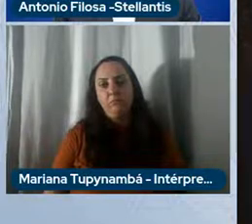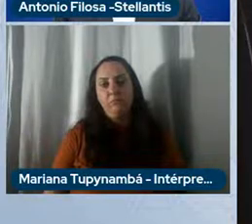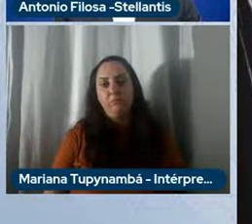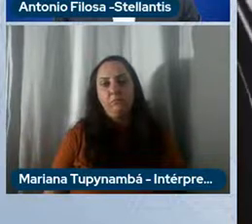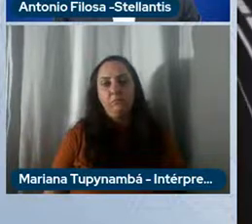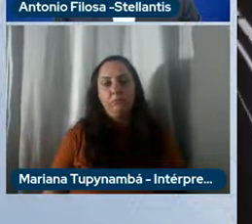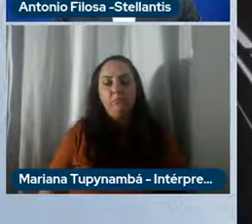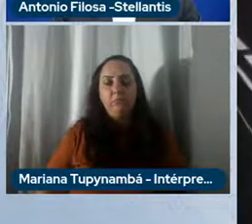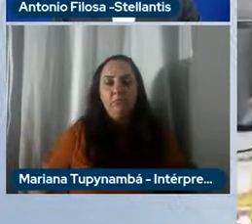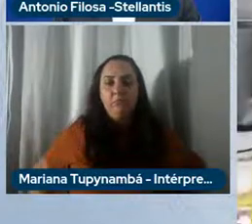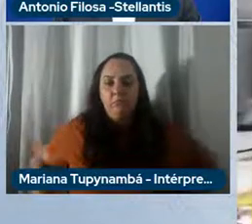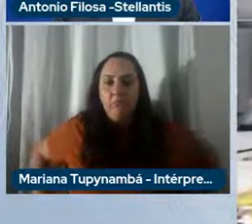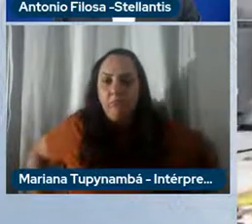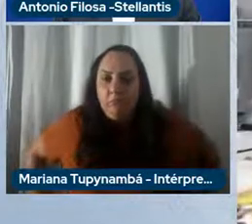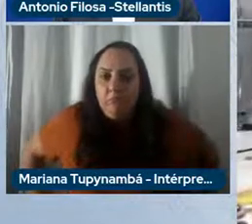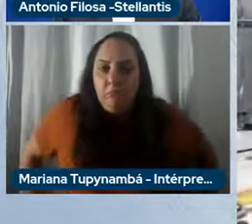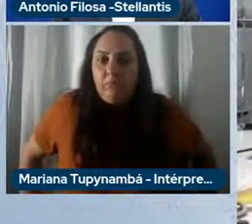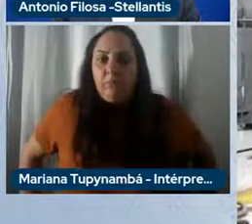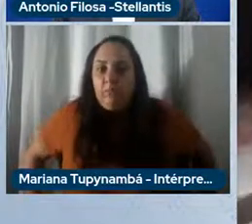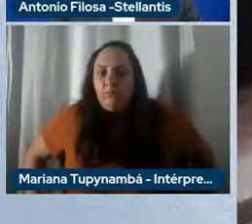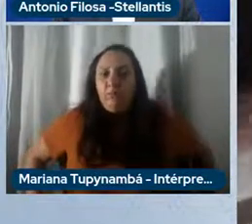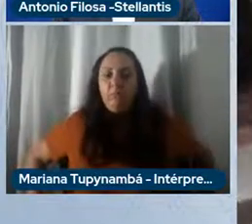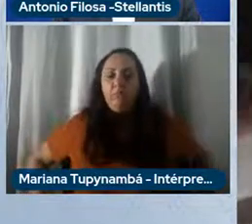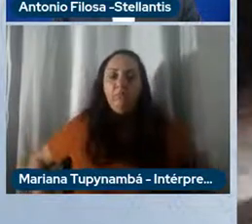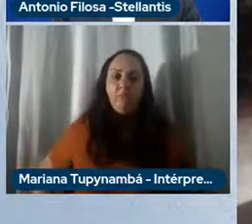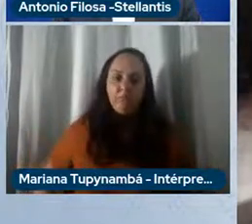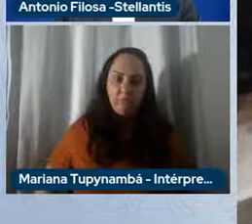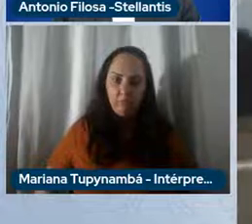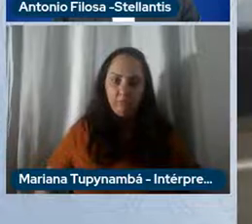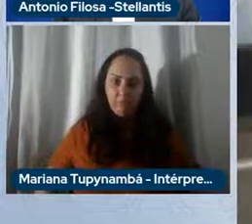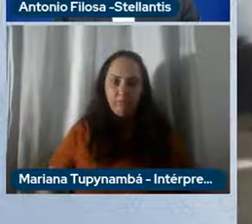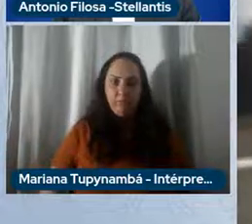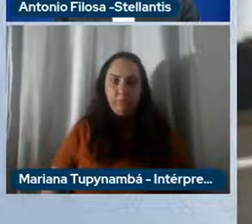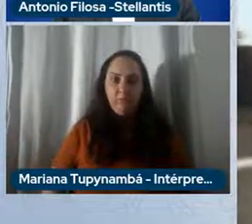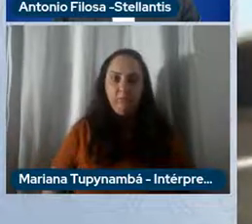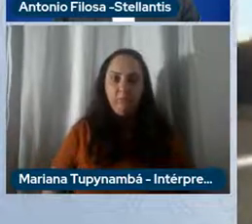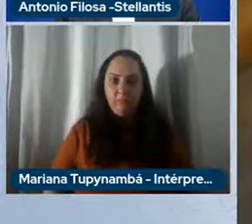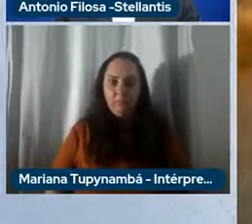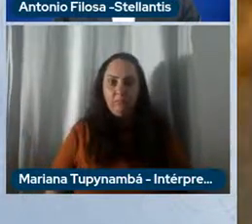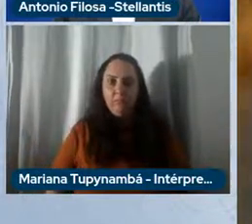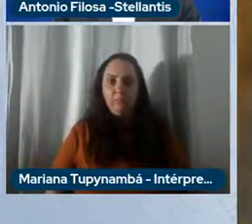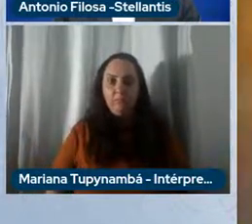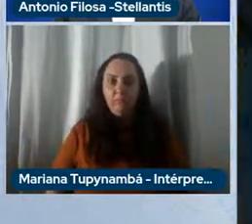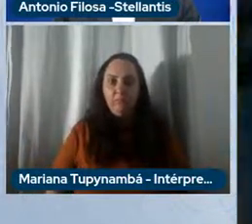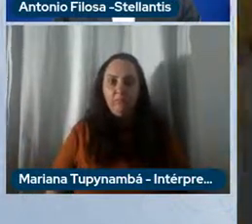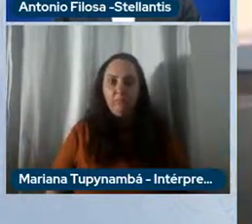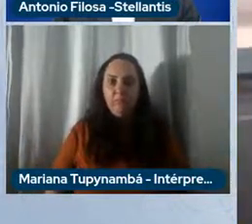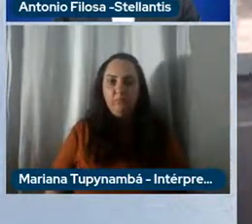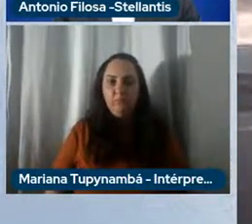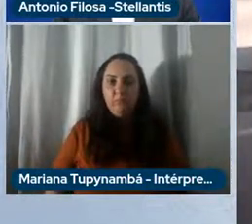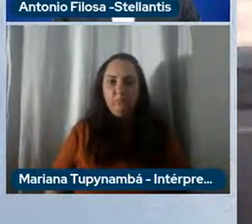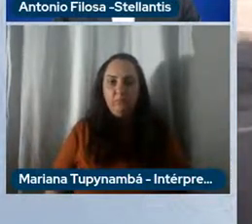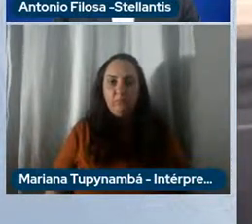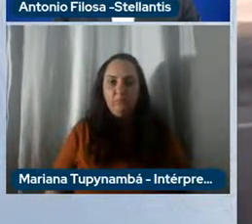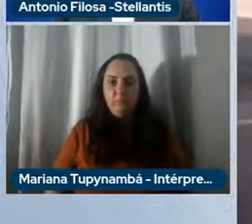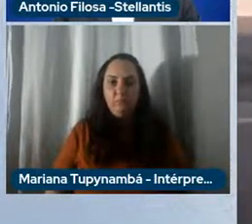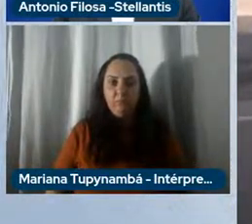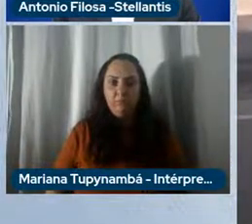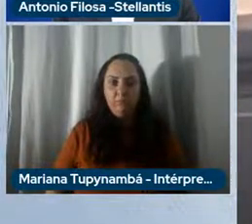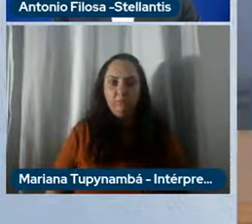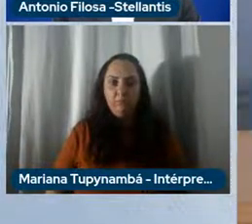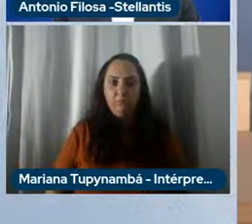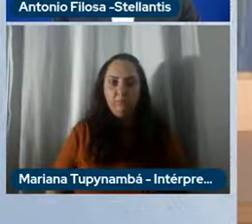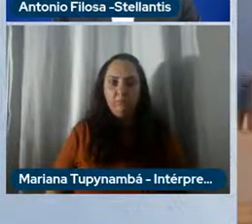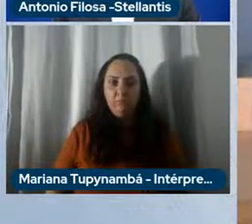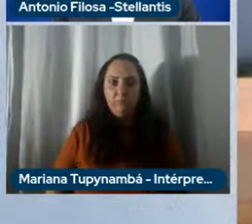talentos e experiência para proporcionar nossos clientes e a sociedade com o mais distinto, apelado, versátil e